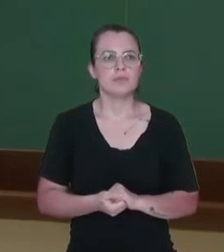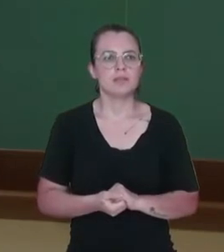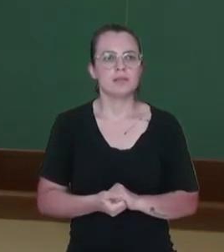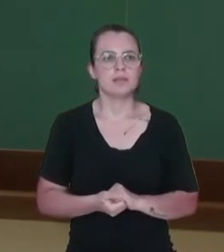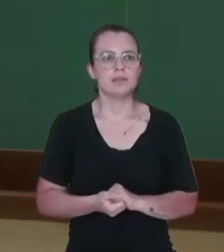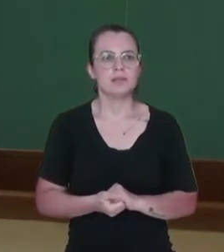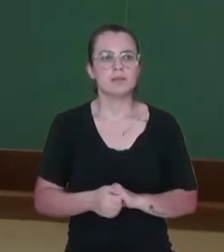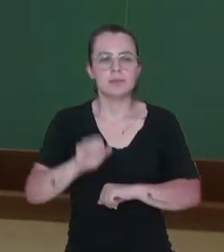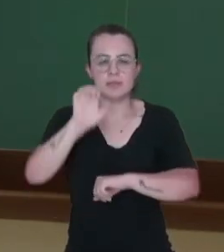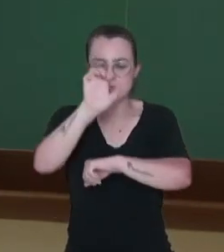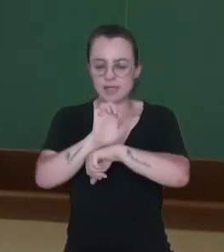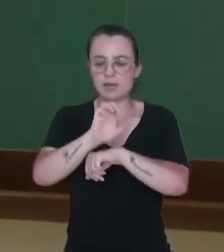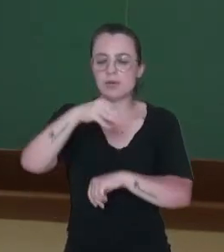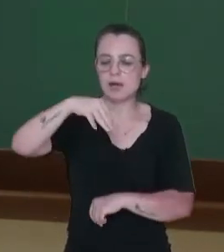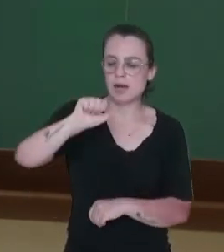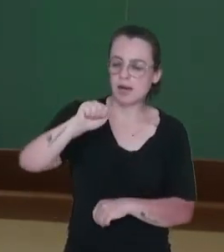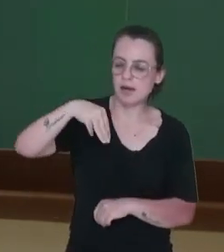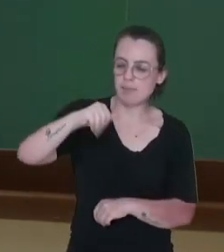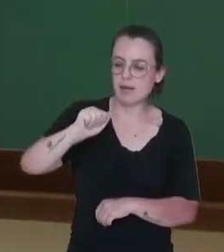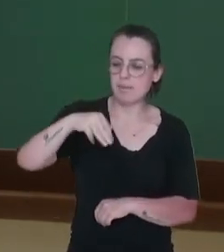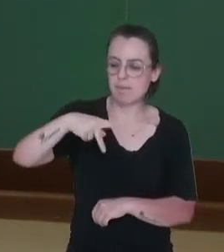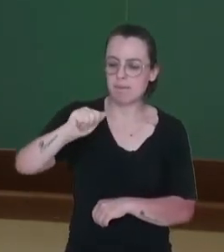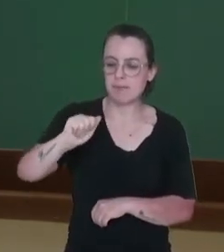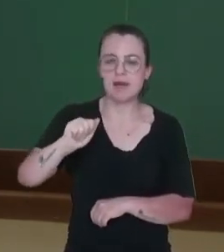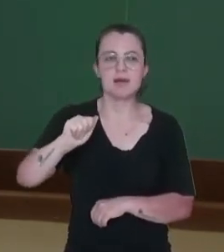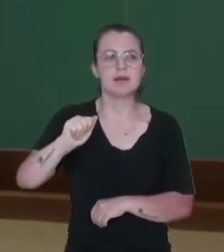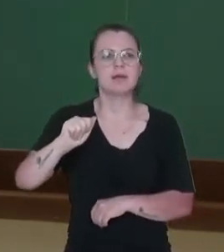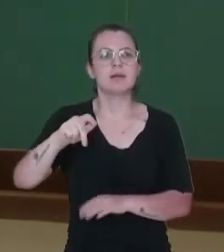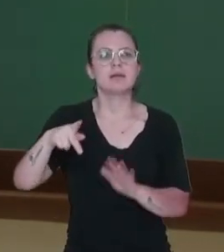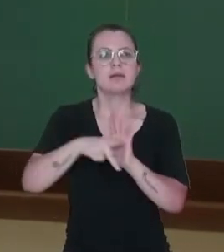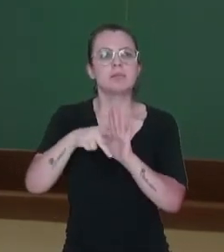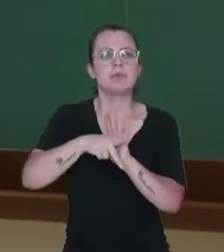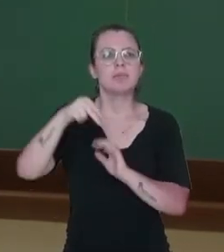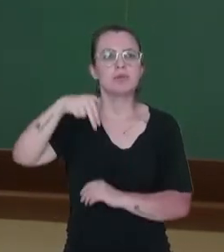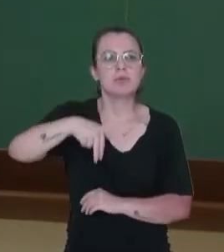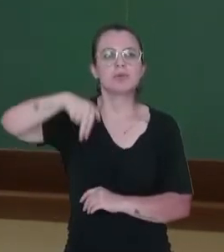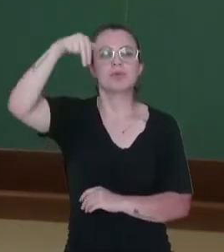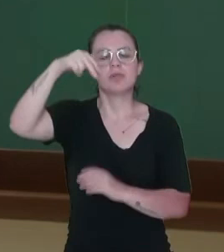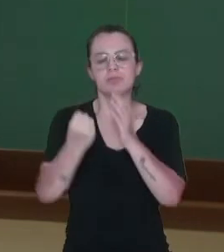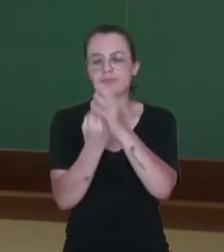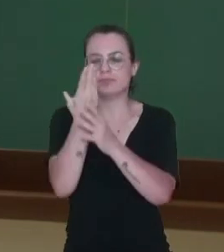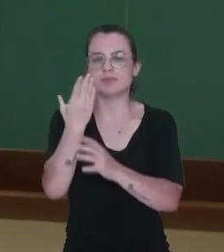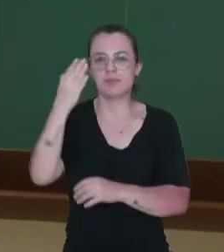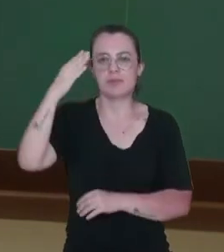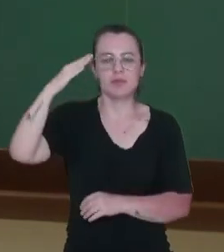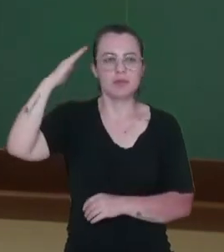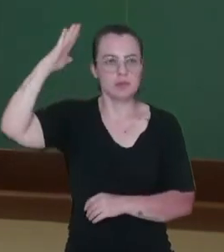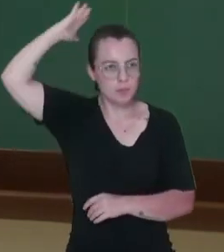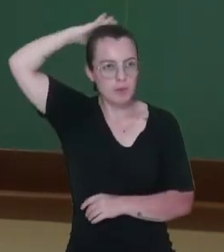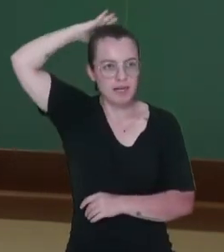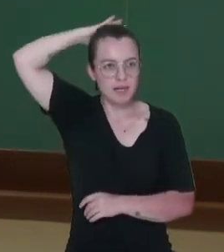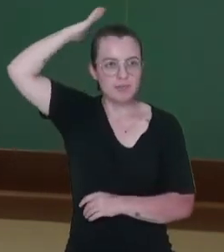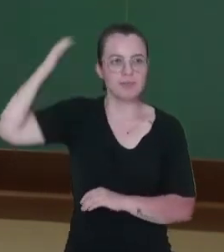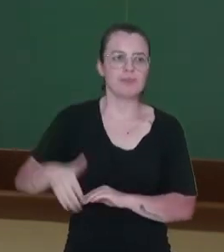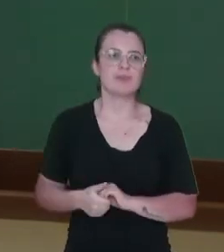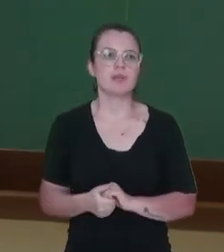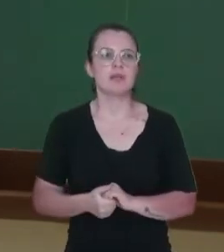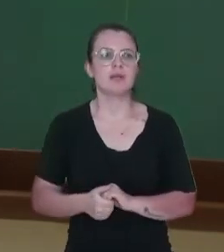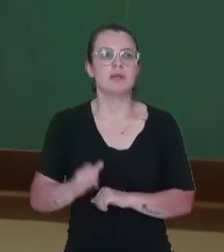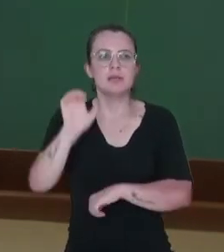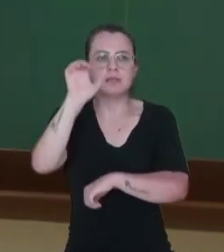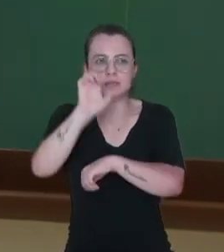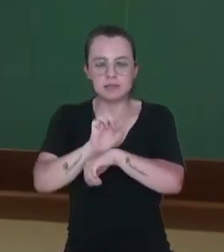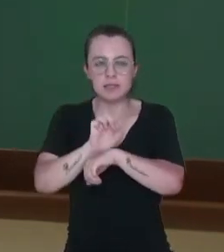O estado do Amapá foi criado ao norte do Pará também, nesse período aqui. Os estados